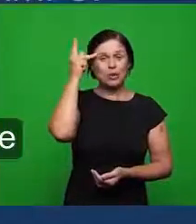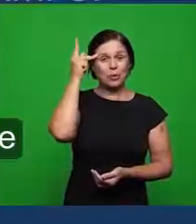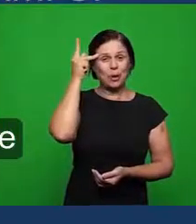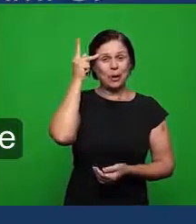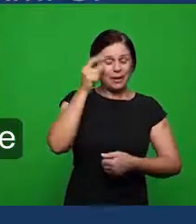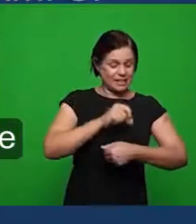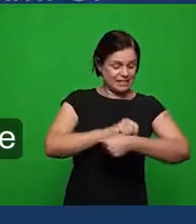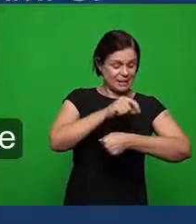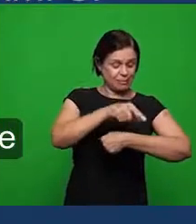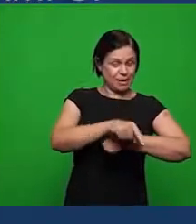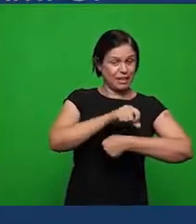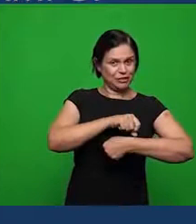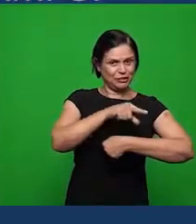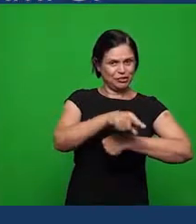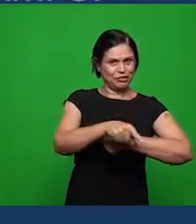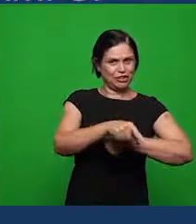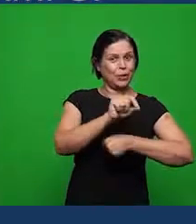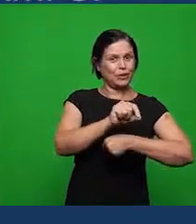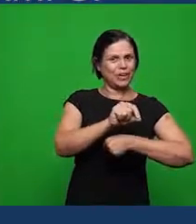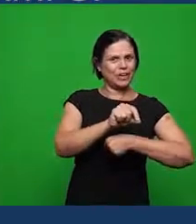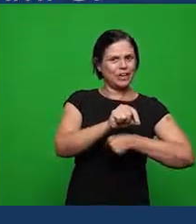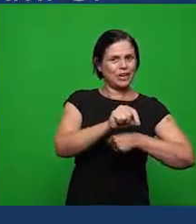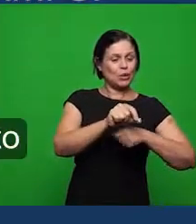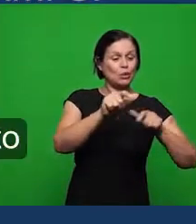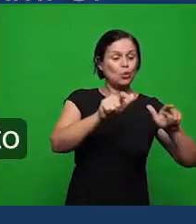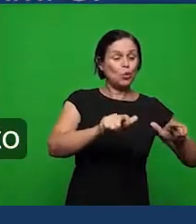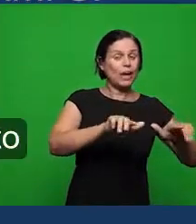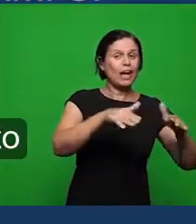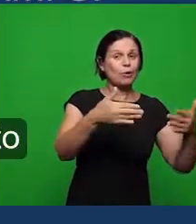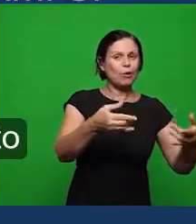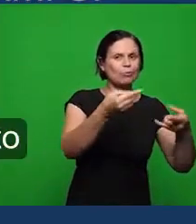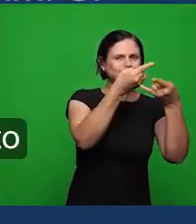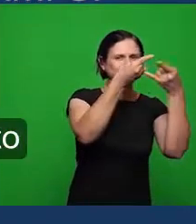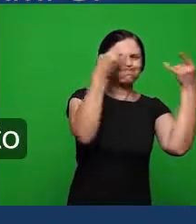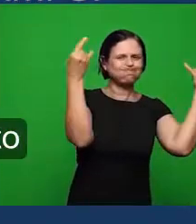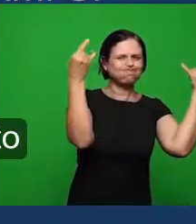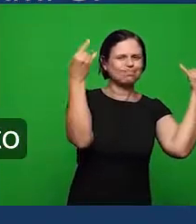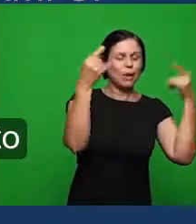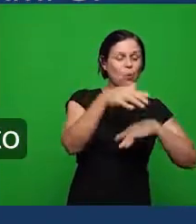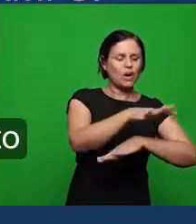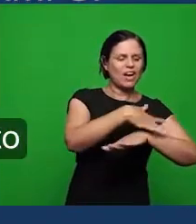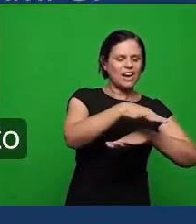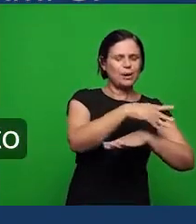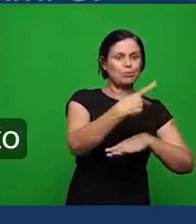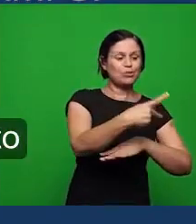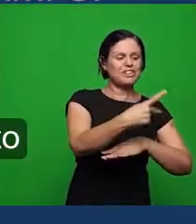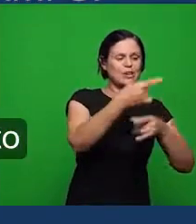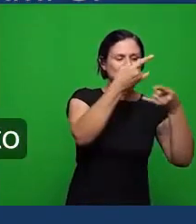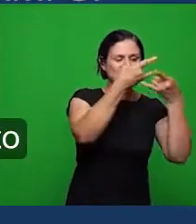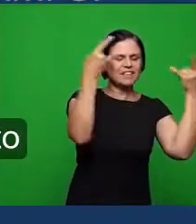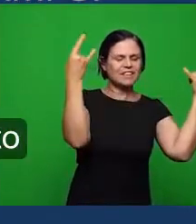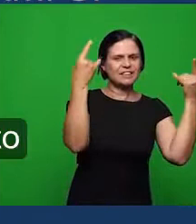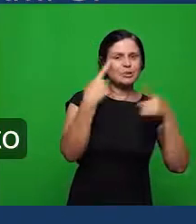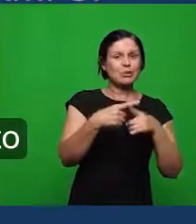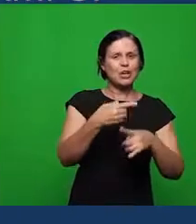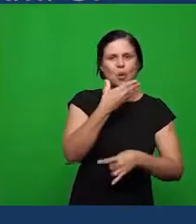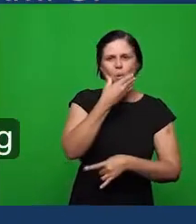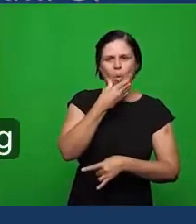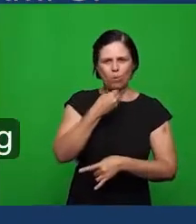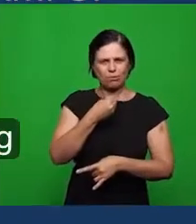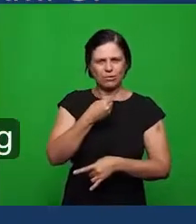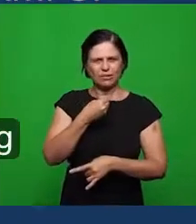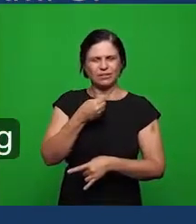então o erro histórico foi o que foi quando o homem pegou o grão de mostarda e tudo isso aqui vou pegar a fé que